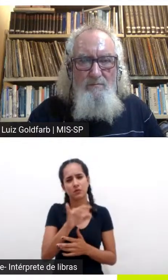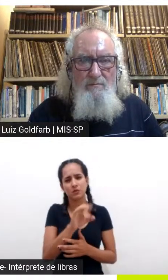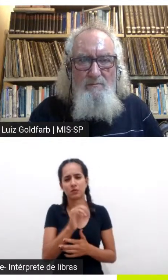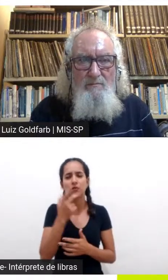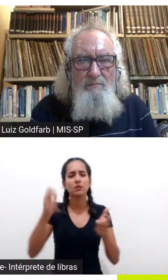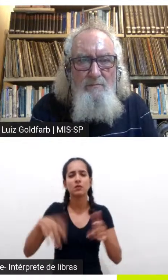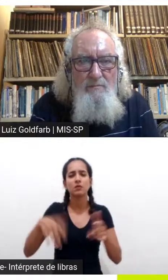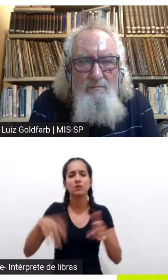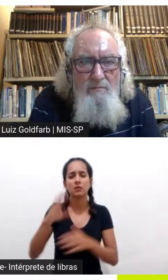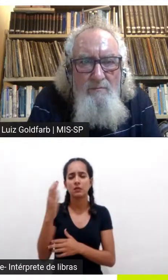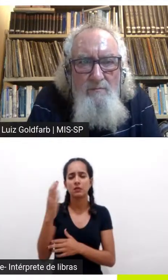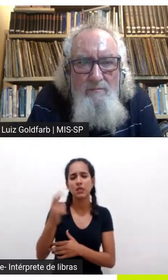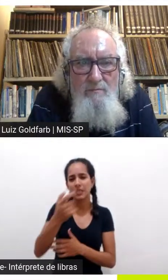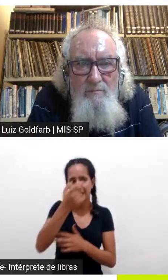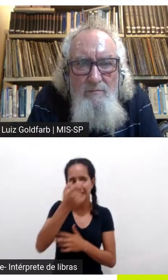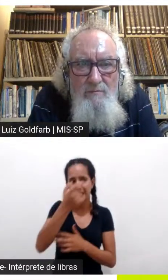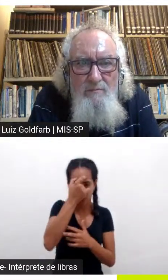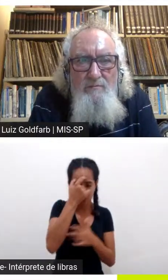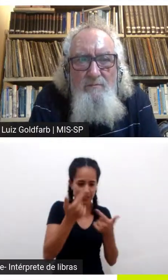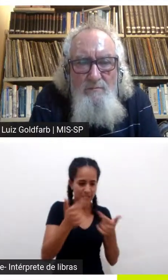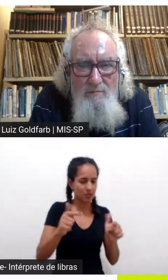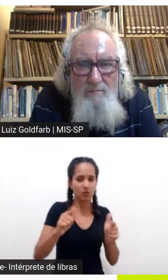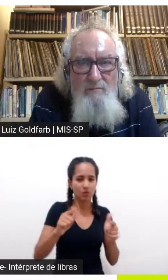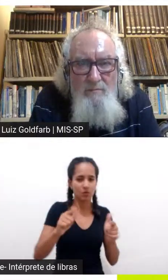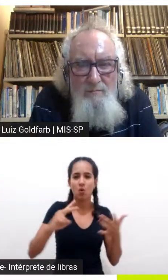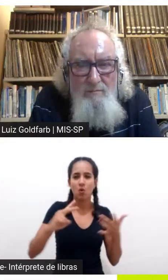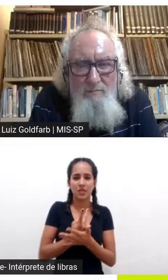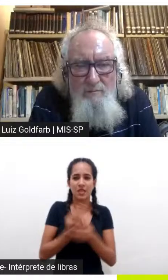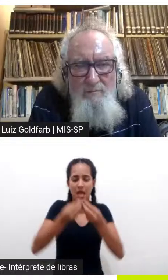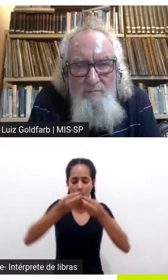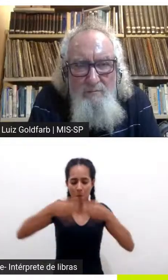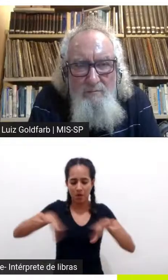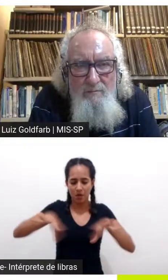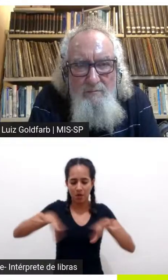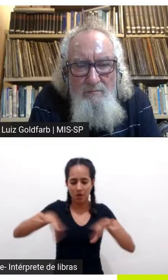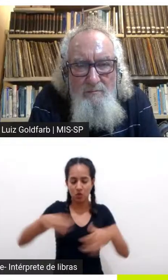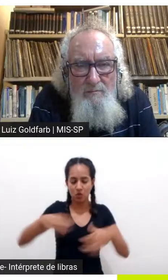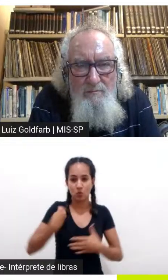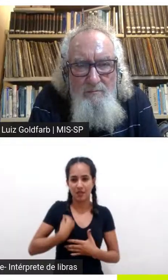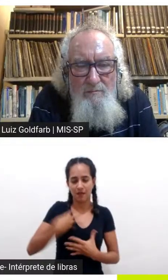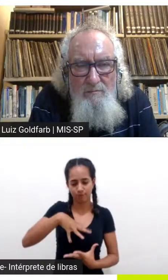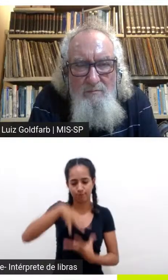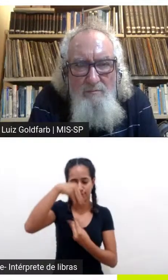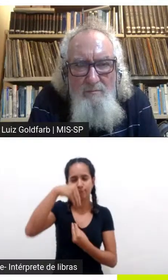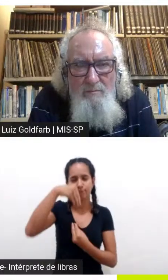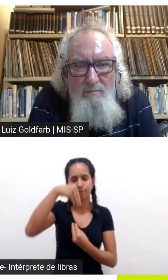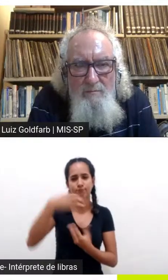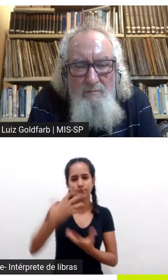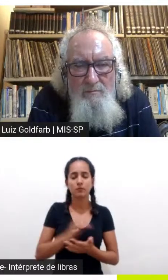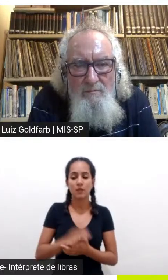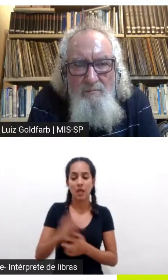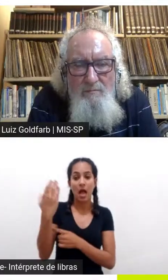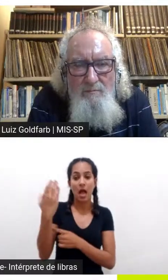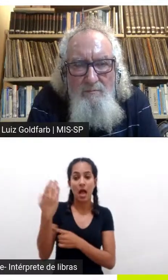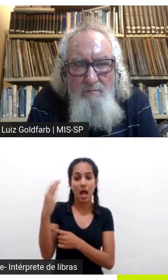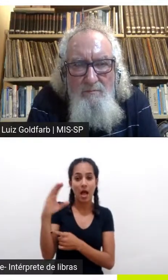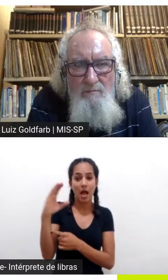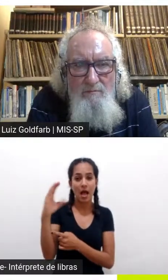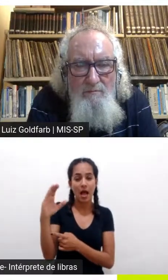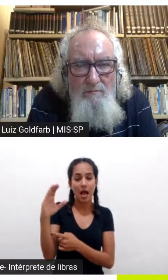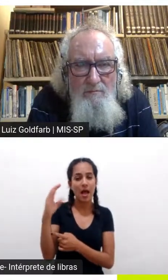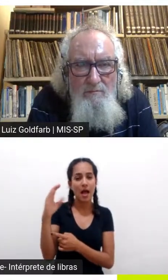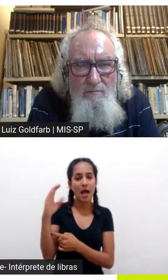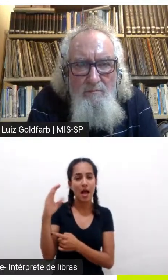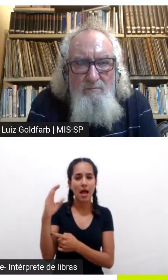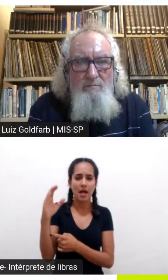consciência é a ruína da alma e eu acho que é um pouco por aí a ciência ela pode ir para os dois